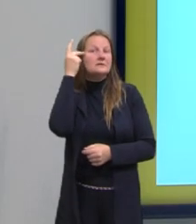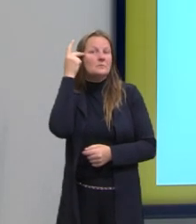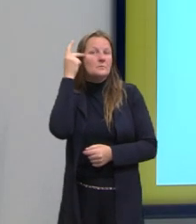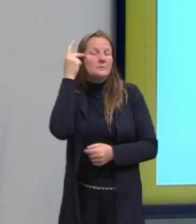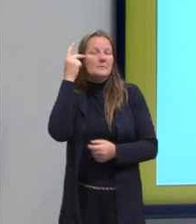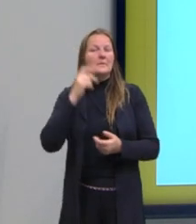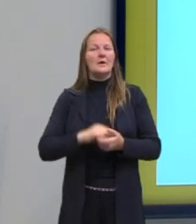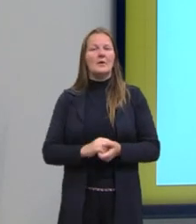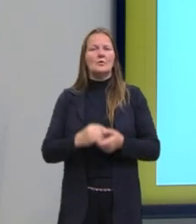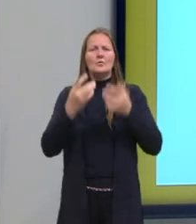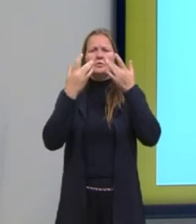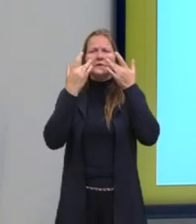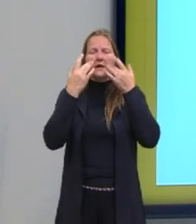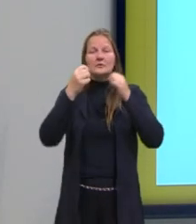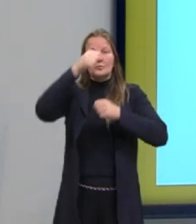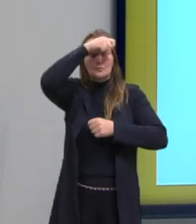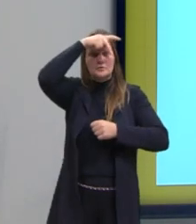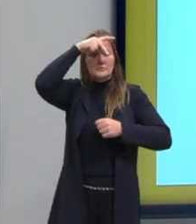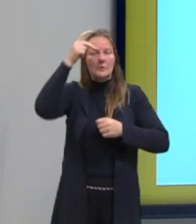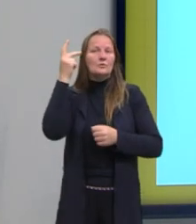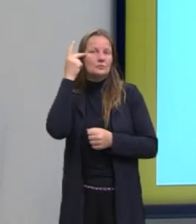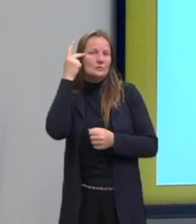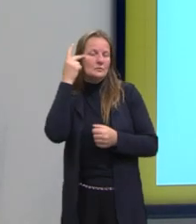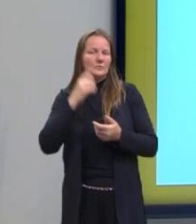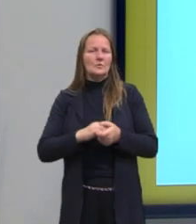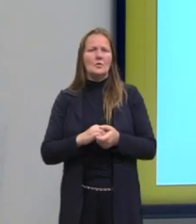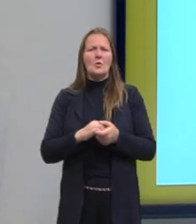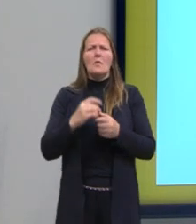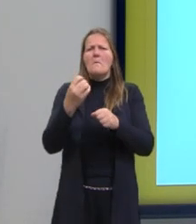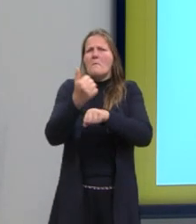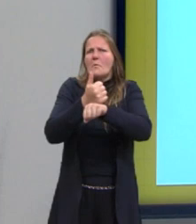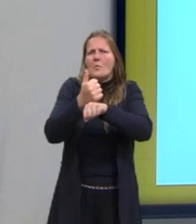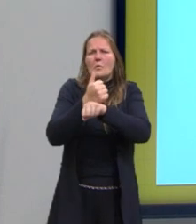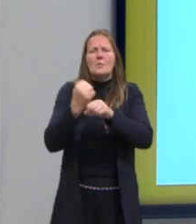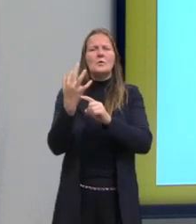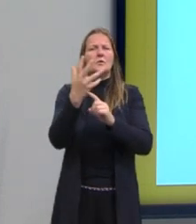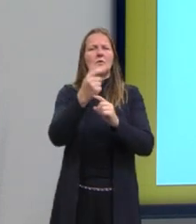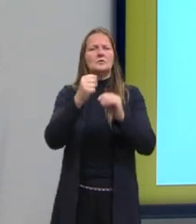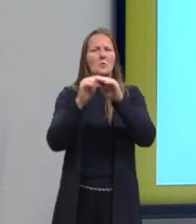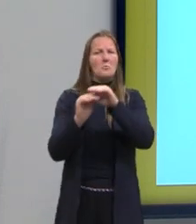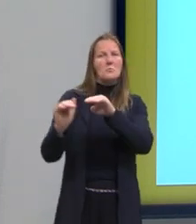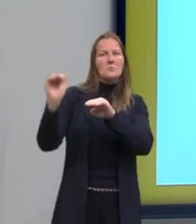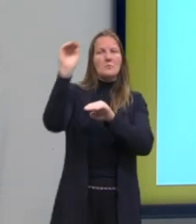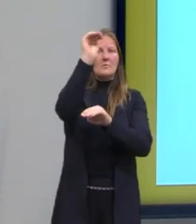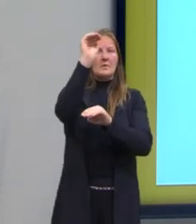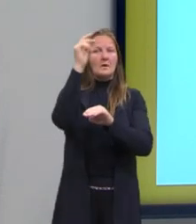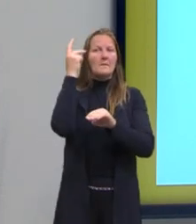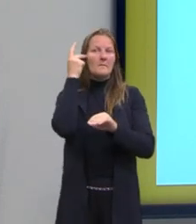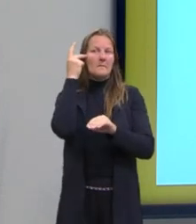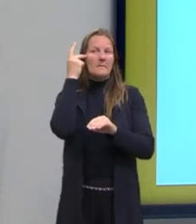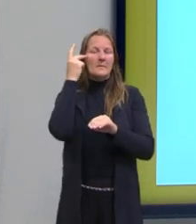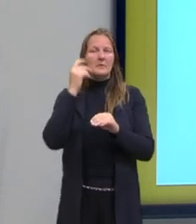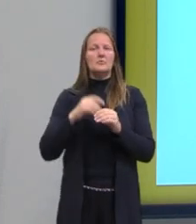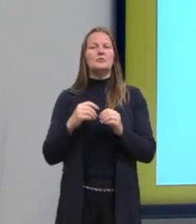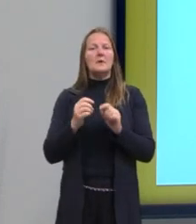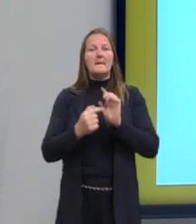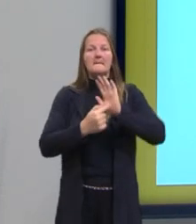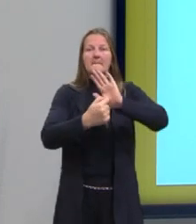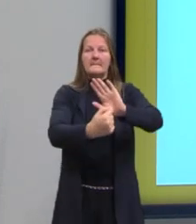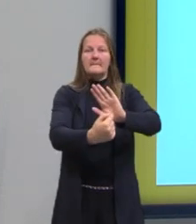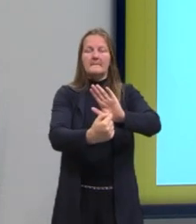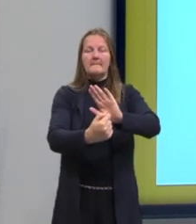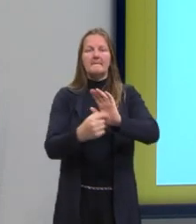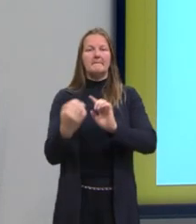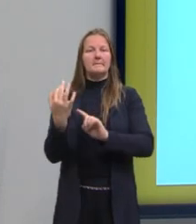intelectuais, artistas ligados à elite paulista se reuniram para apresentar